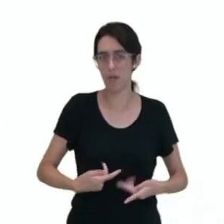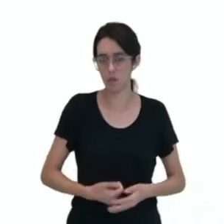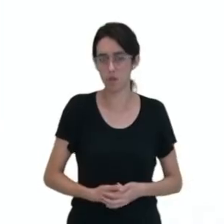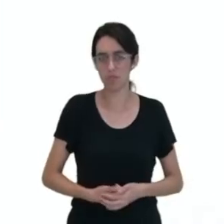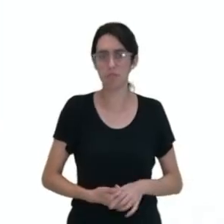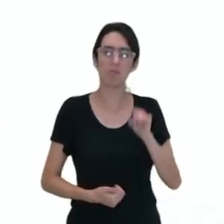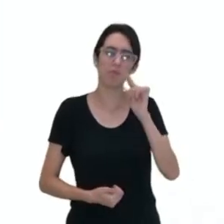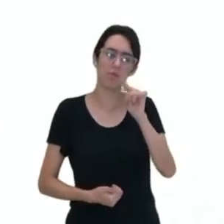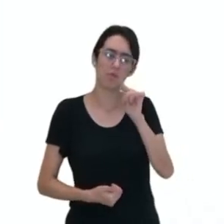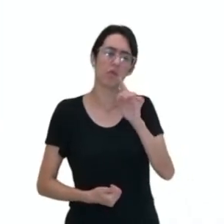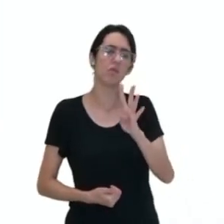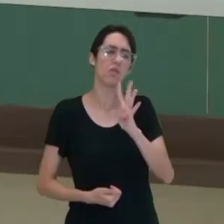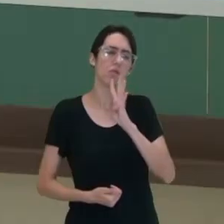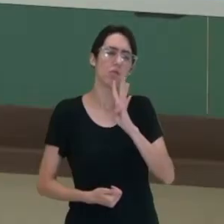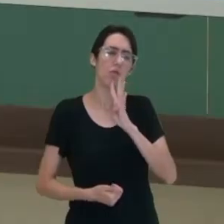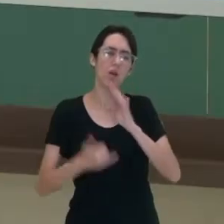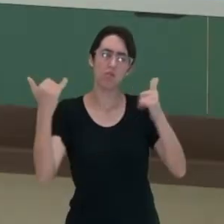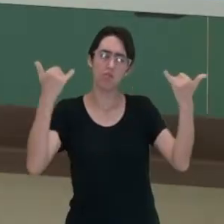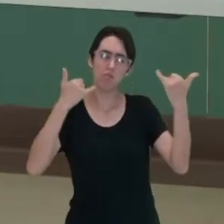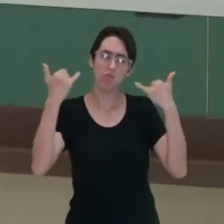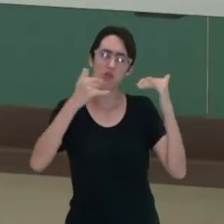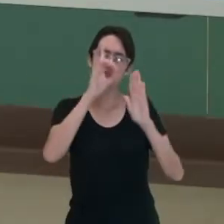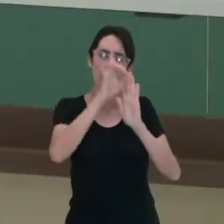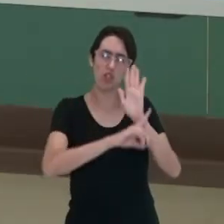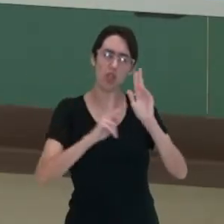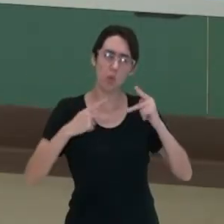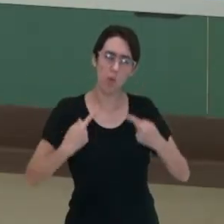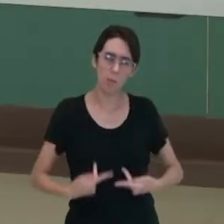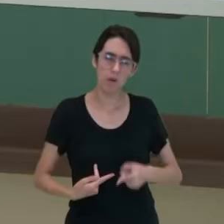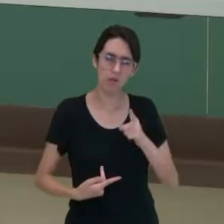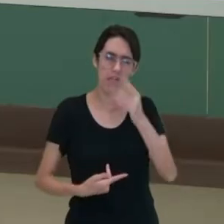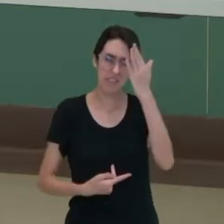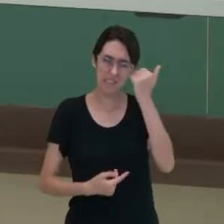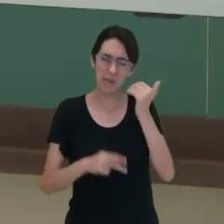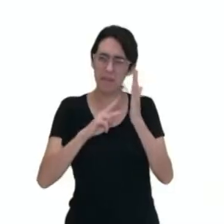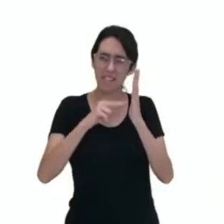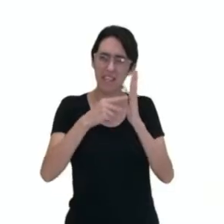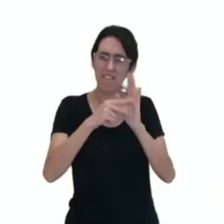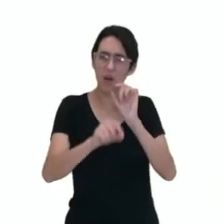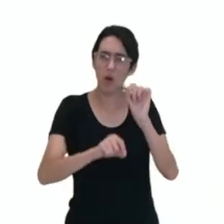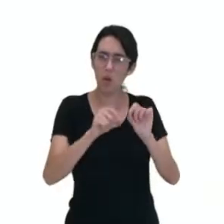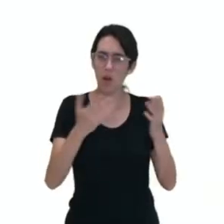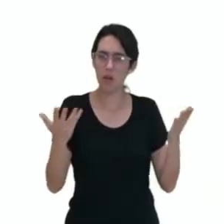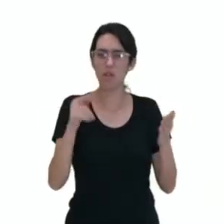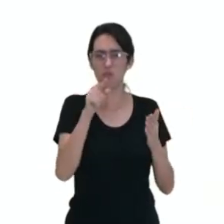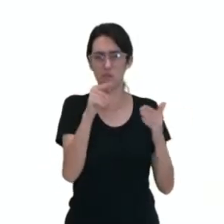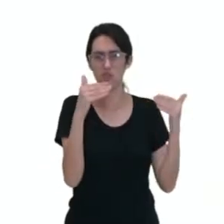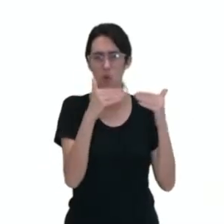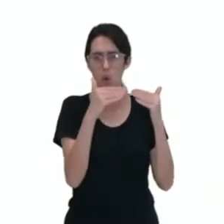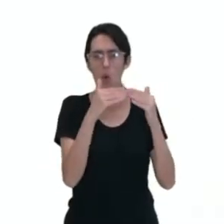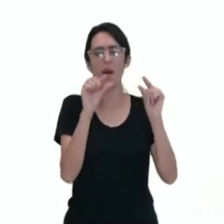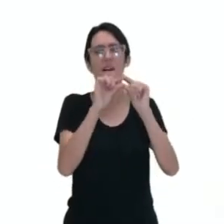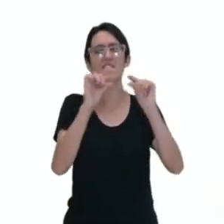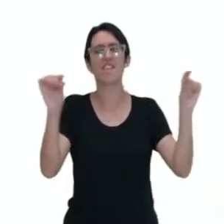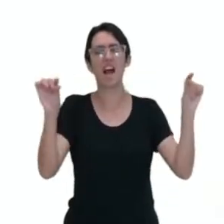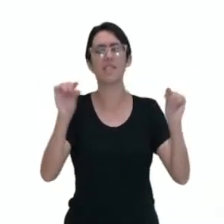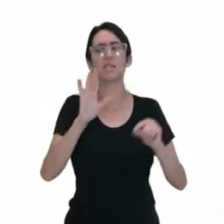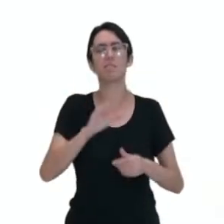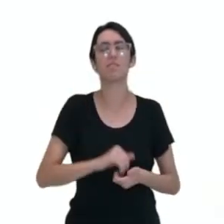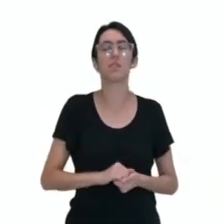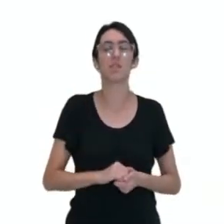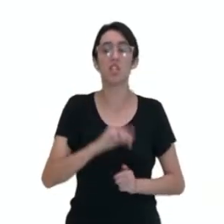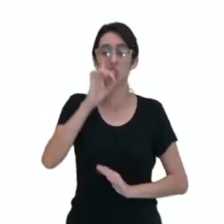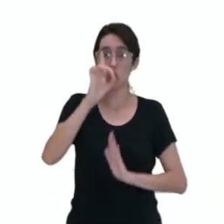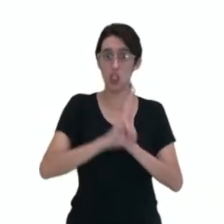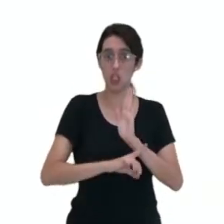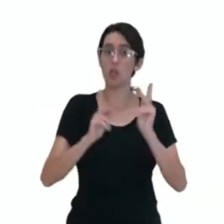Você já ouviu falar em direitos humanos? Sabe o que isso significa? Você concorda com a frase que diz direitos